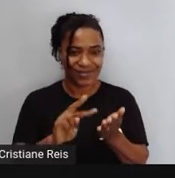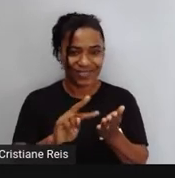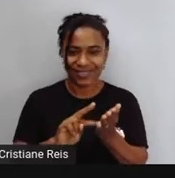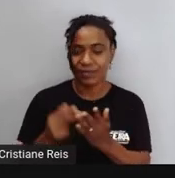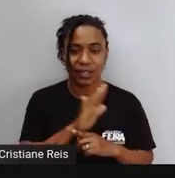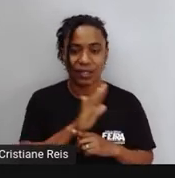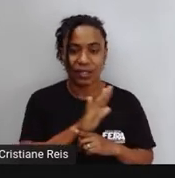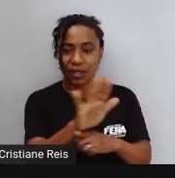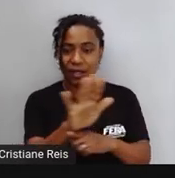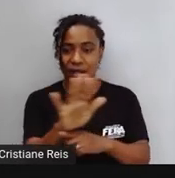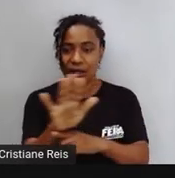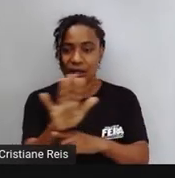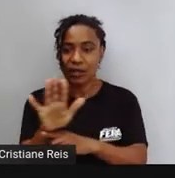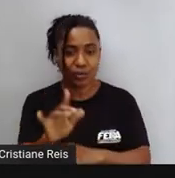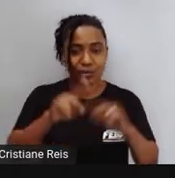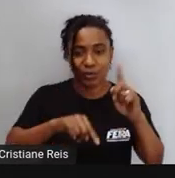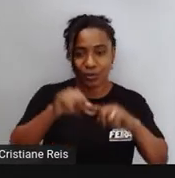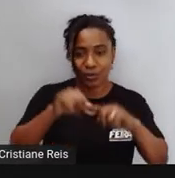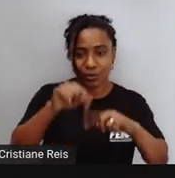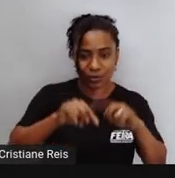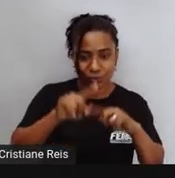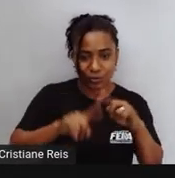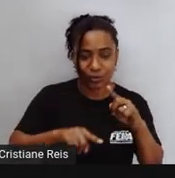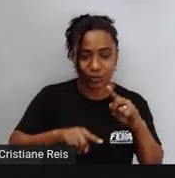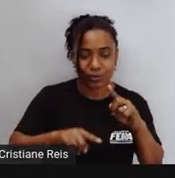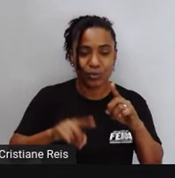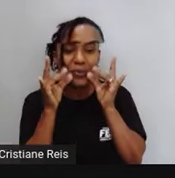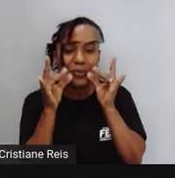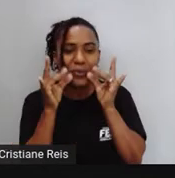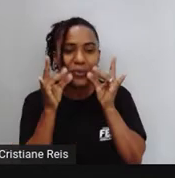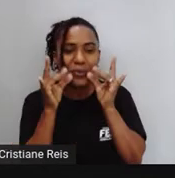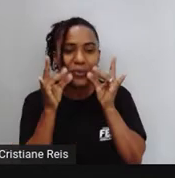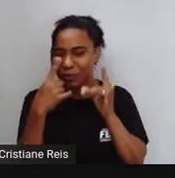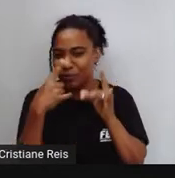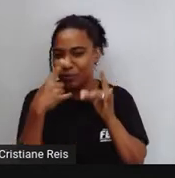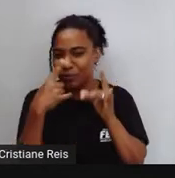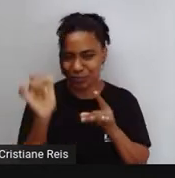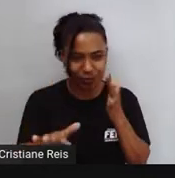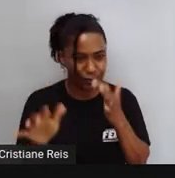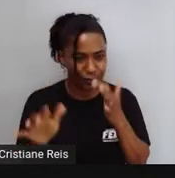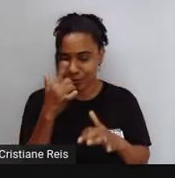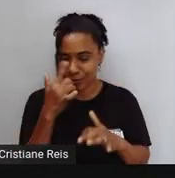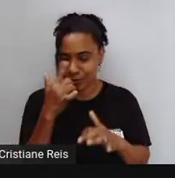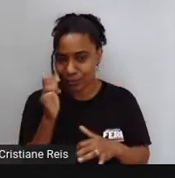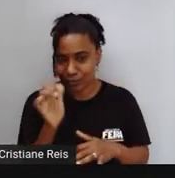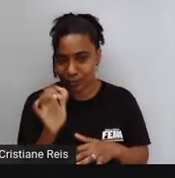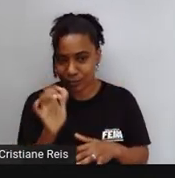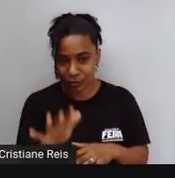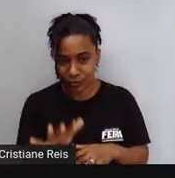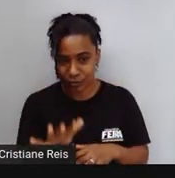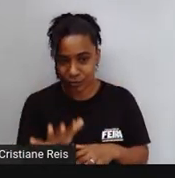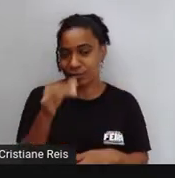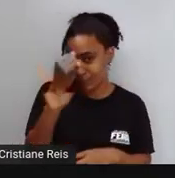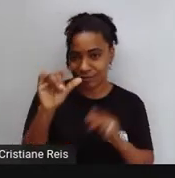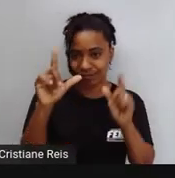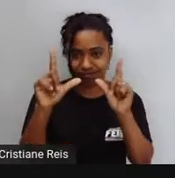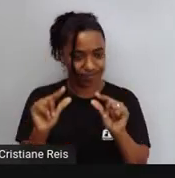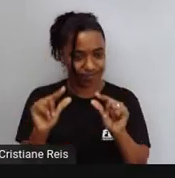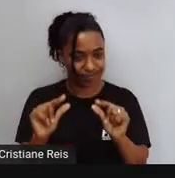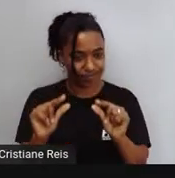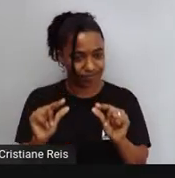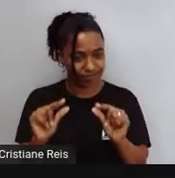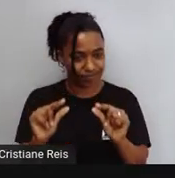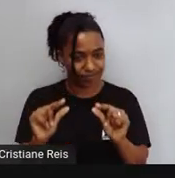reduzir o uso de produtos De higiene Descartáveis Então nós vimos aqui O uso